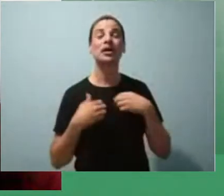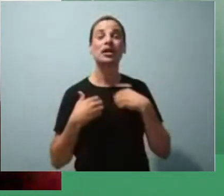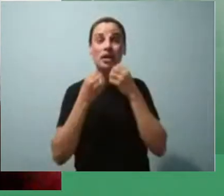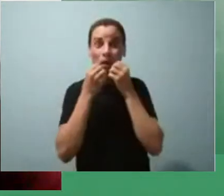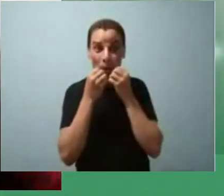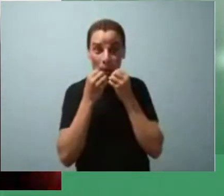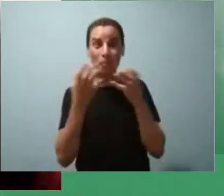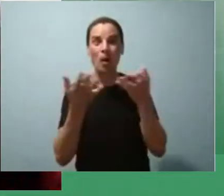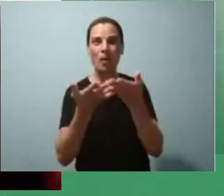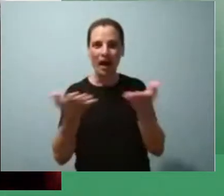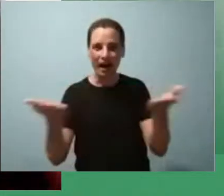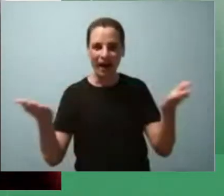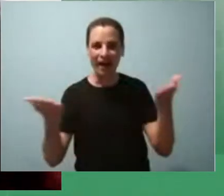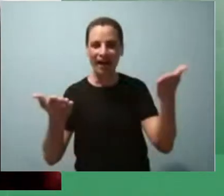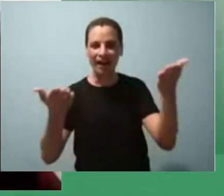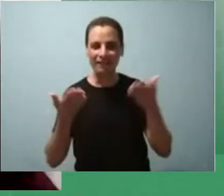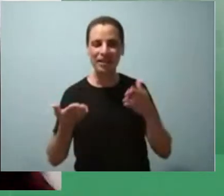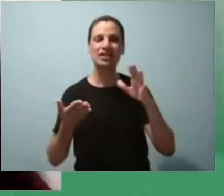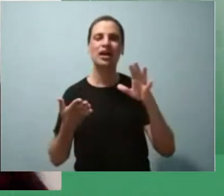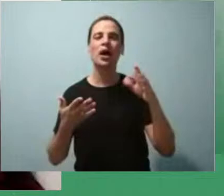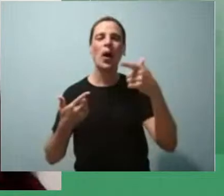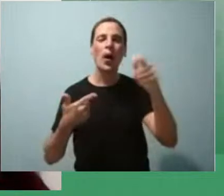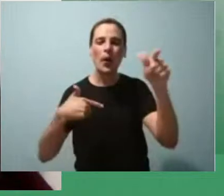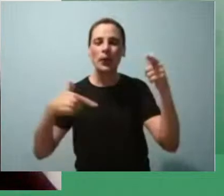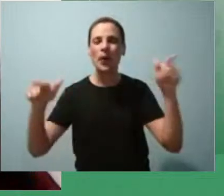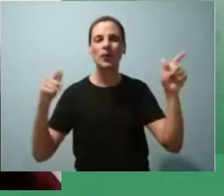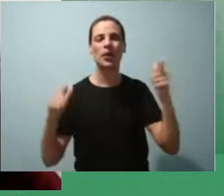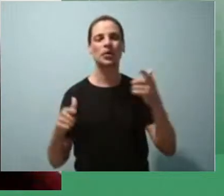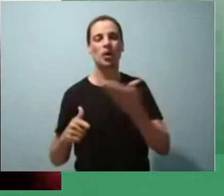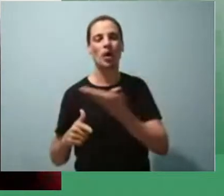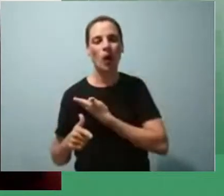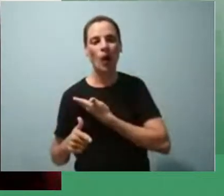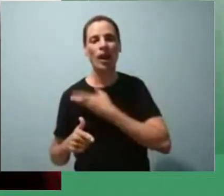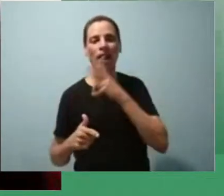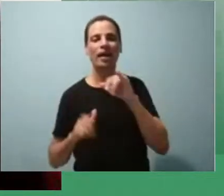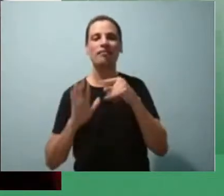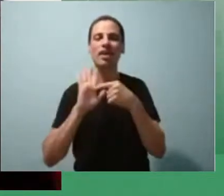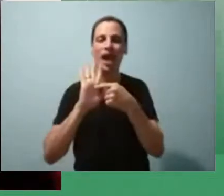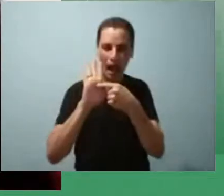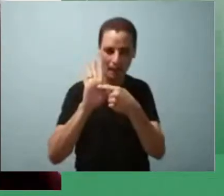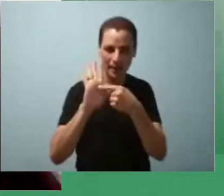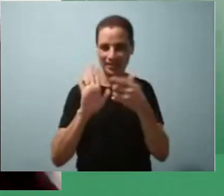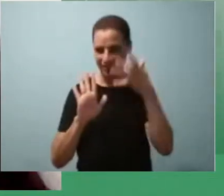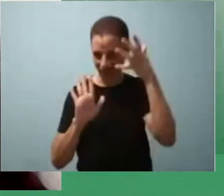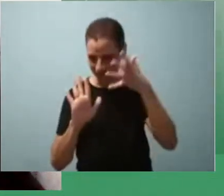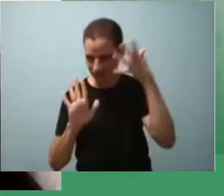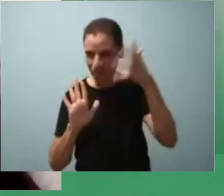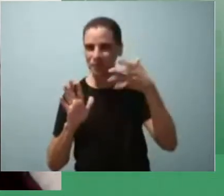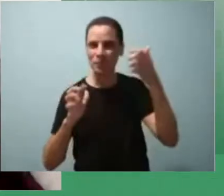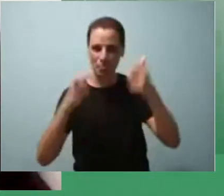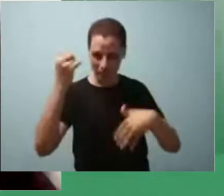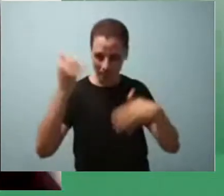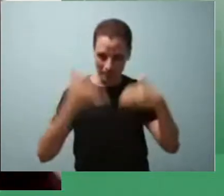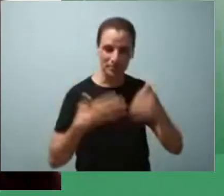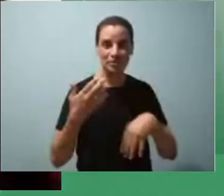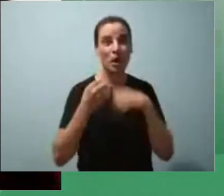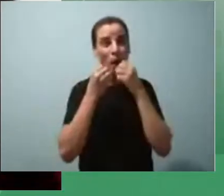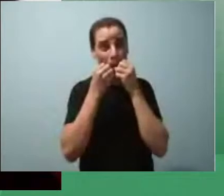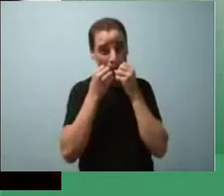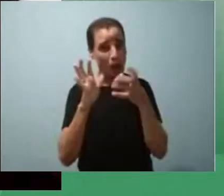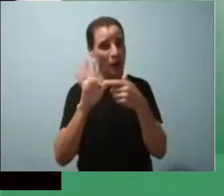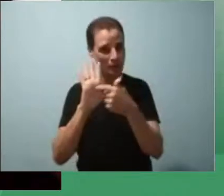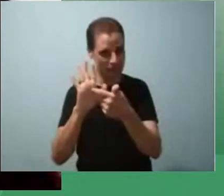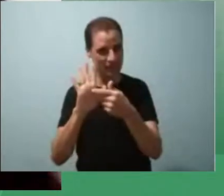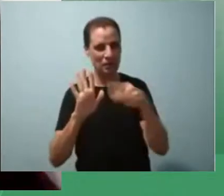-vindas também para os nossos colegas que vão apresentar as comunicações, tá? Boa comunicação para vocês. No